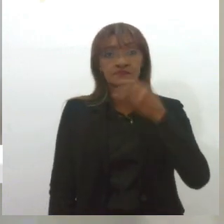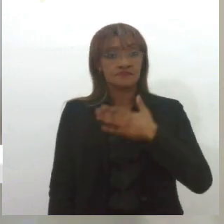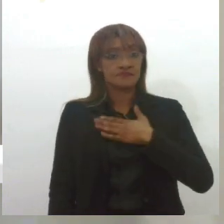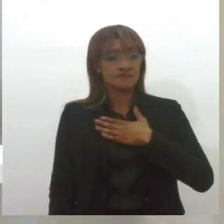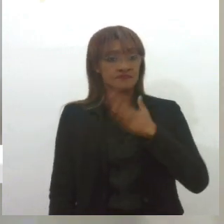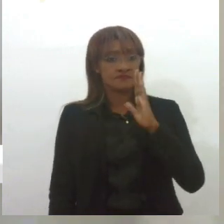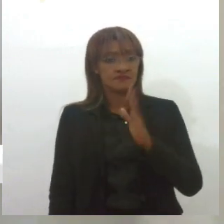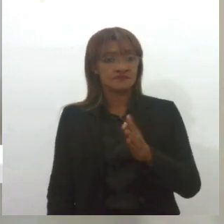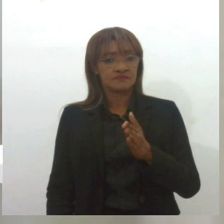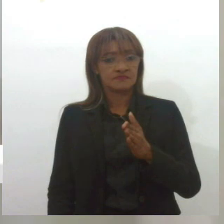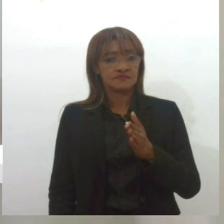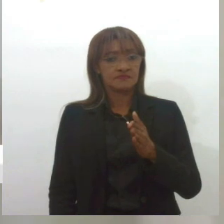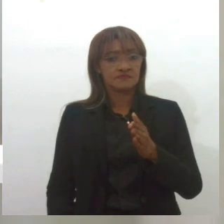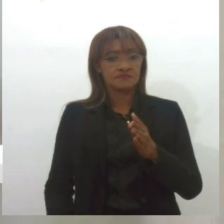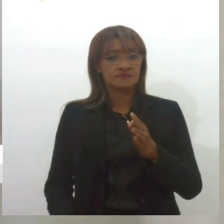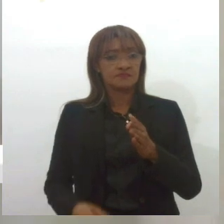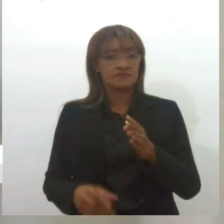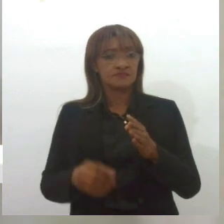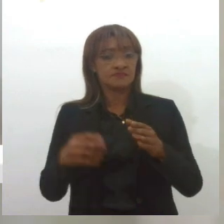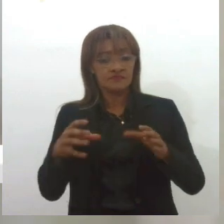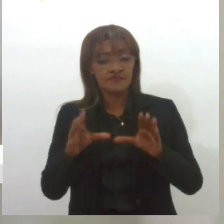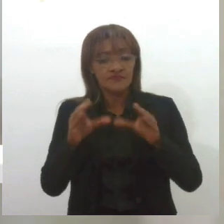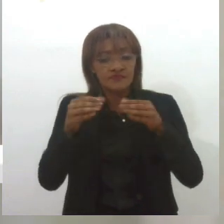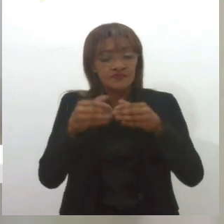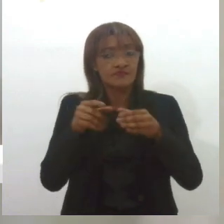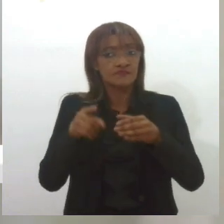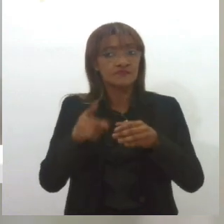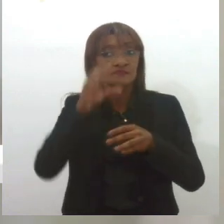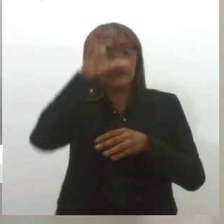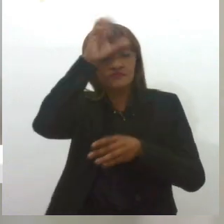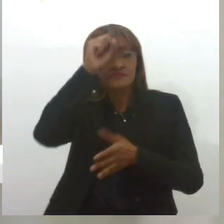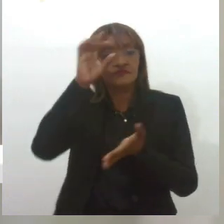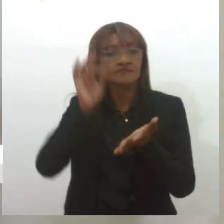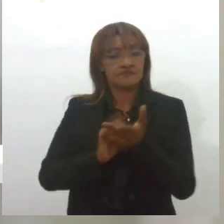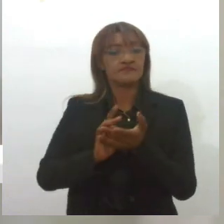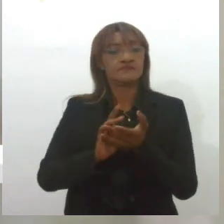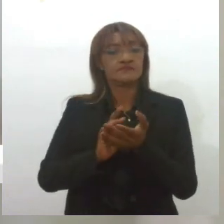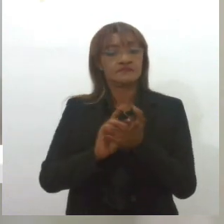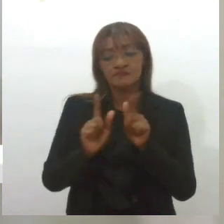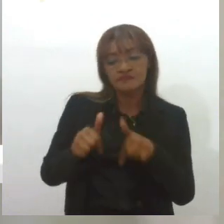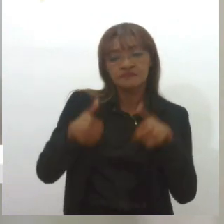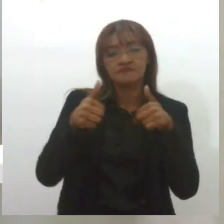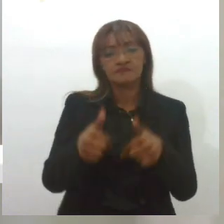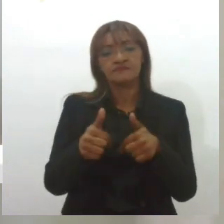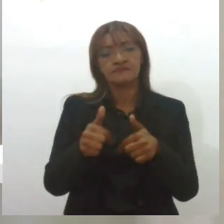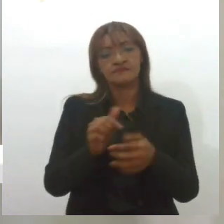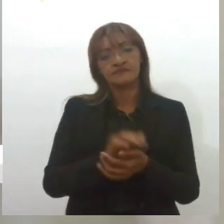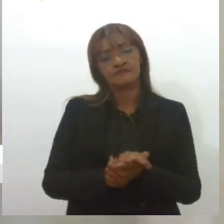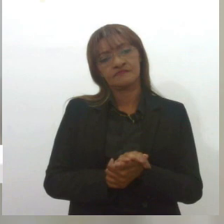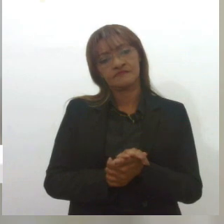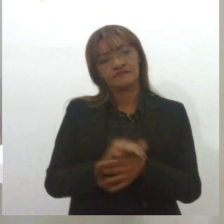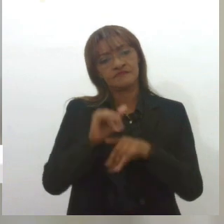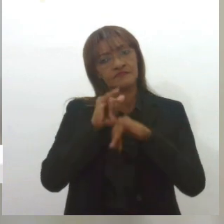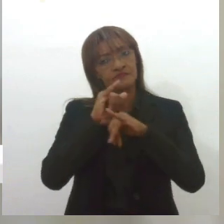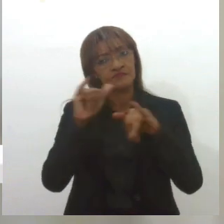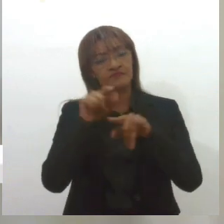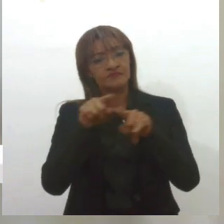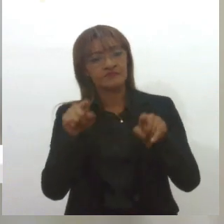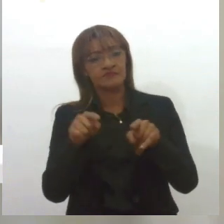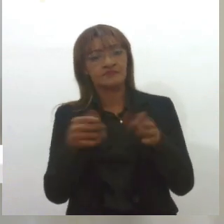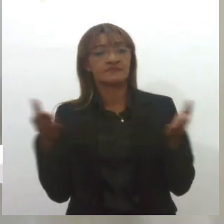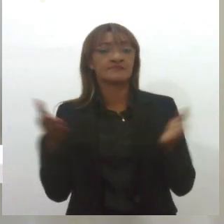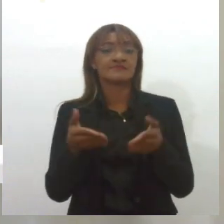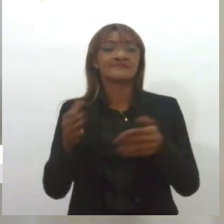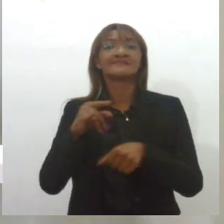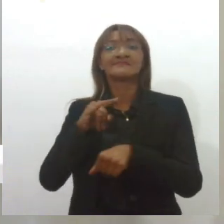muito nova na corporação. Então, fui aprendendo realmente na lida. Se eu disser a vocês aqui, hoje em dia, ter um banheiro,